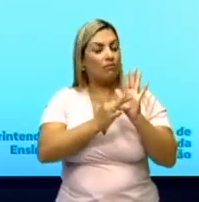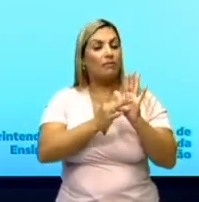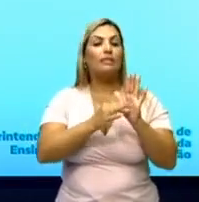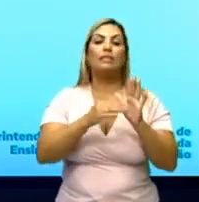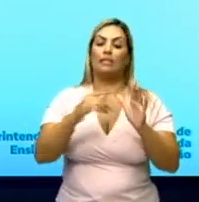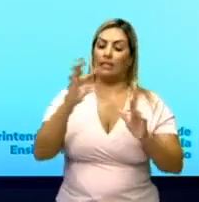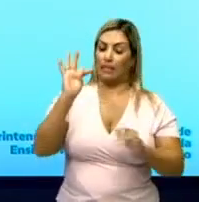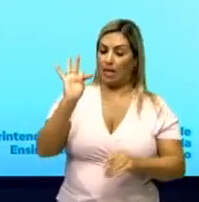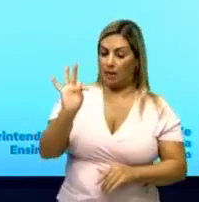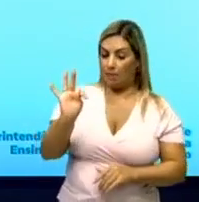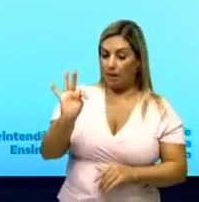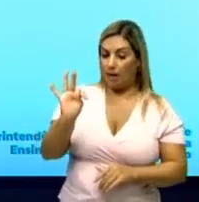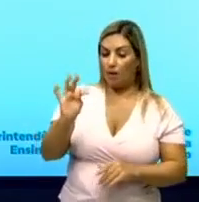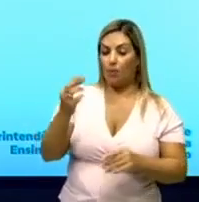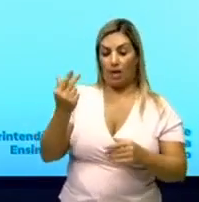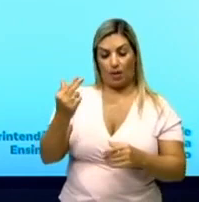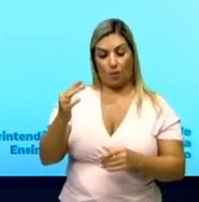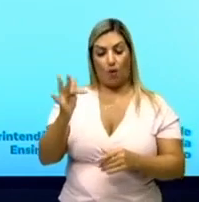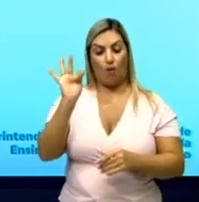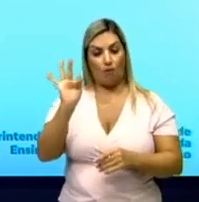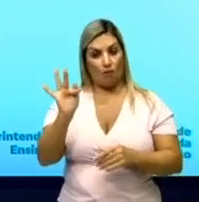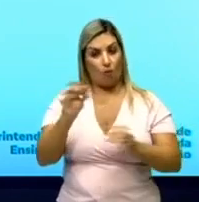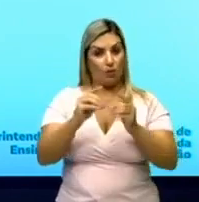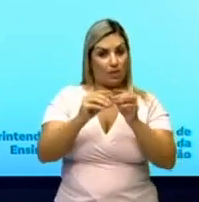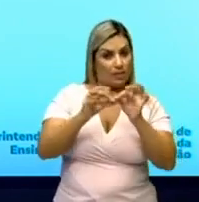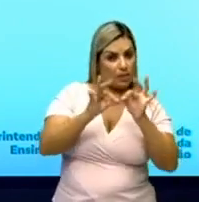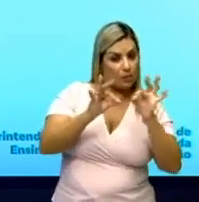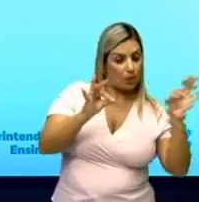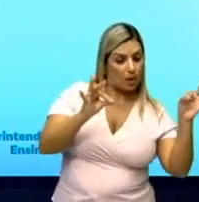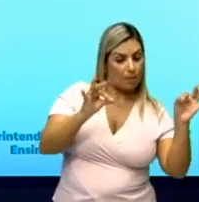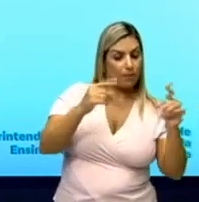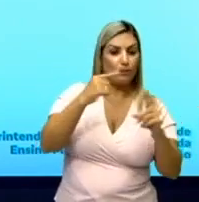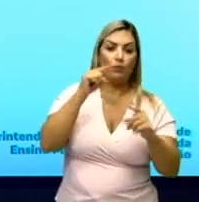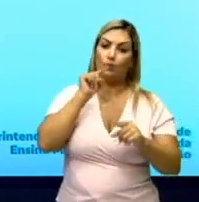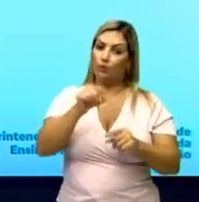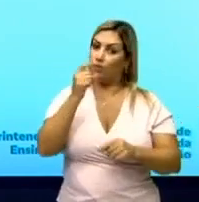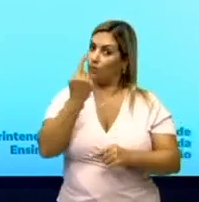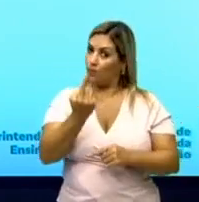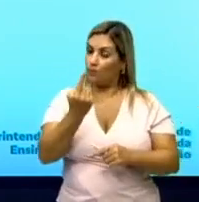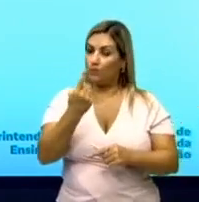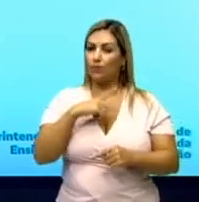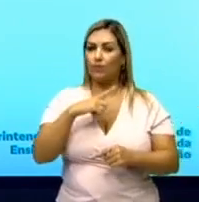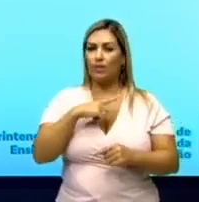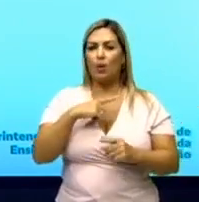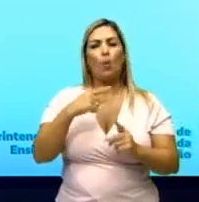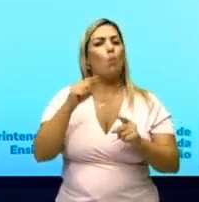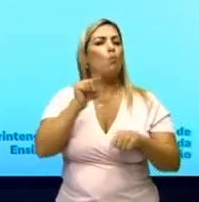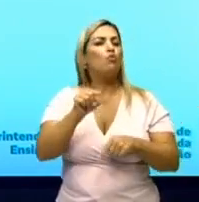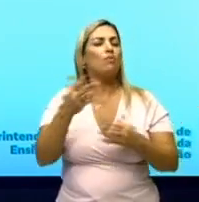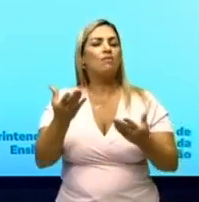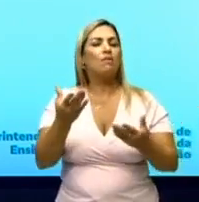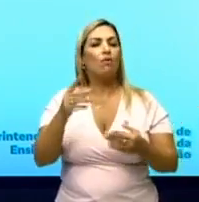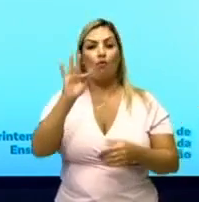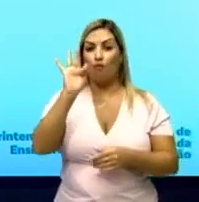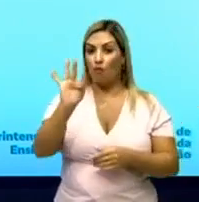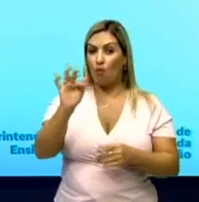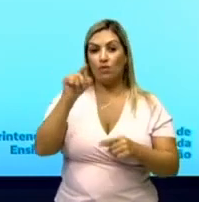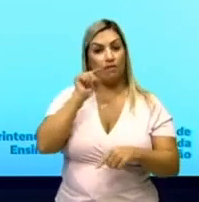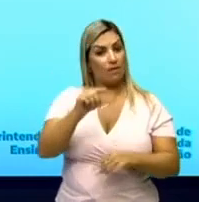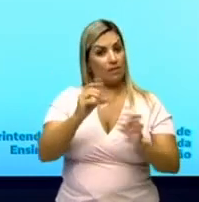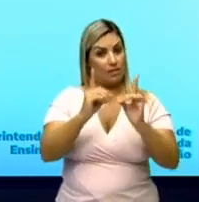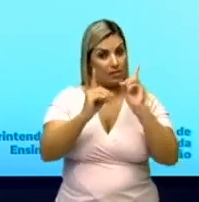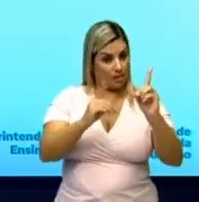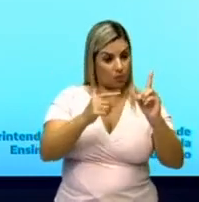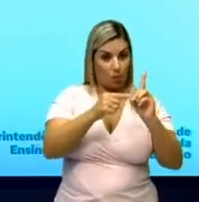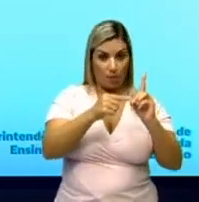é a força vezes deslocamento vezes 1. Mas 1 é neutro na multiplicação. Então, vai ficar só o quê? Força vezes